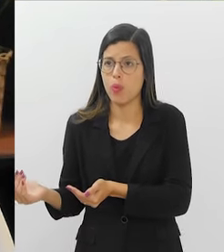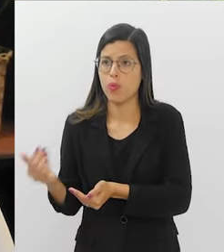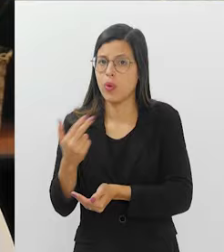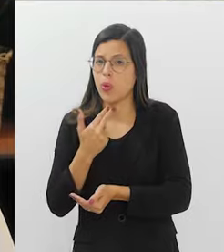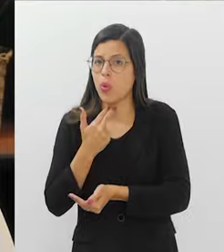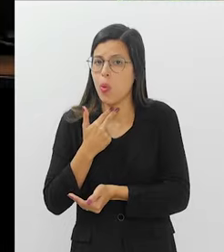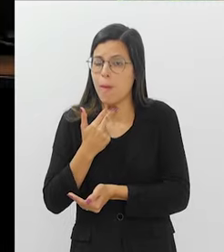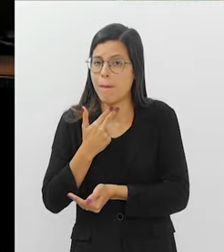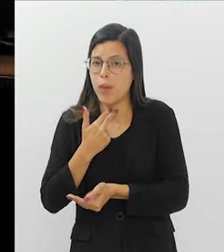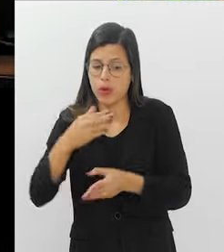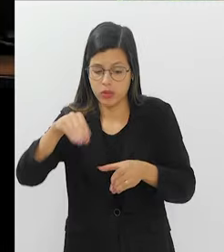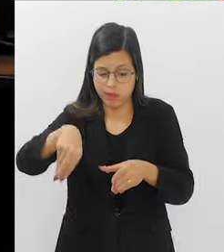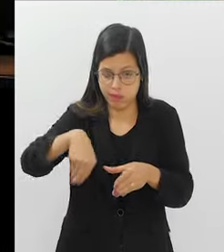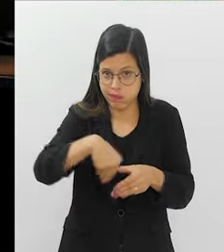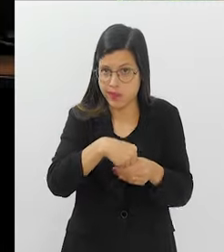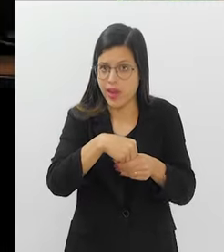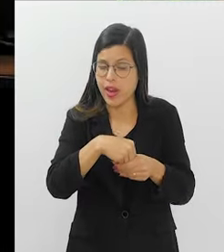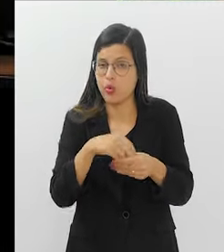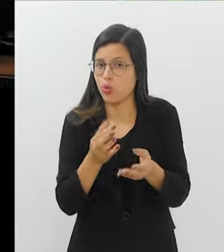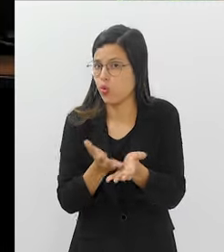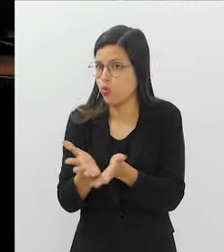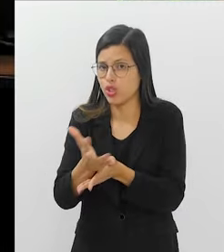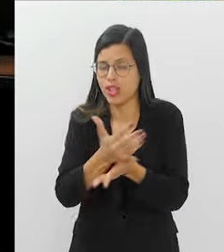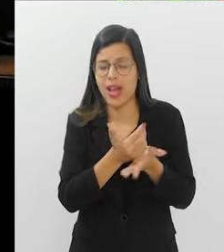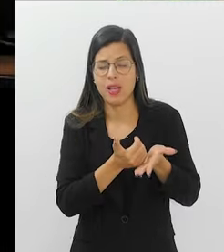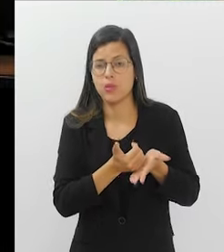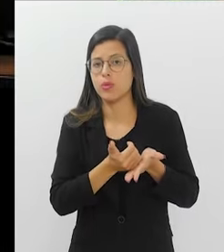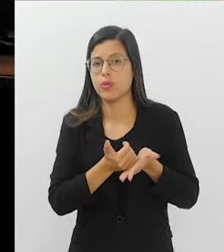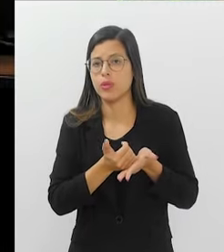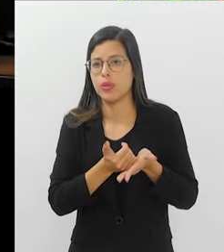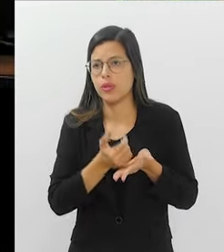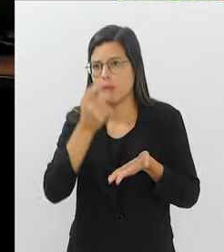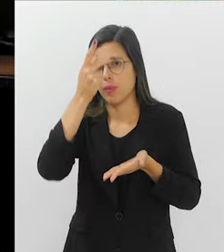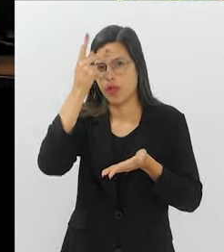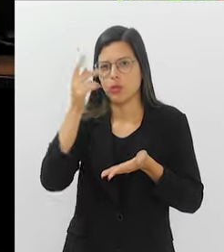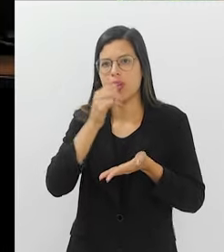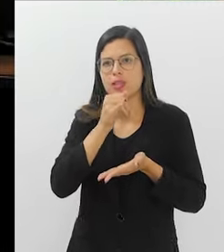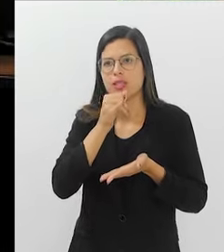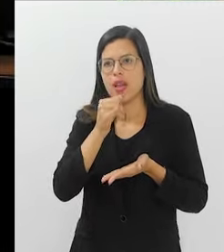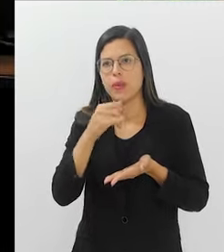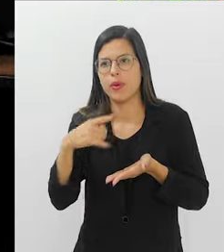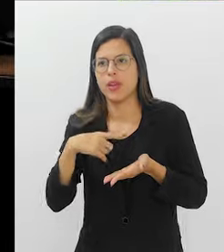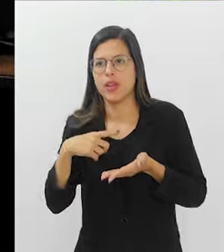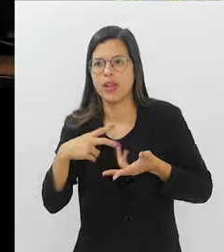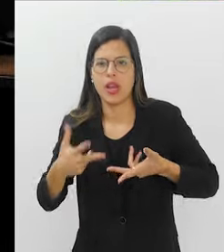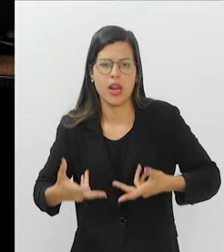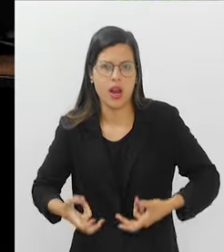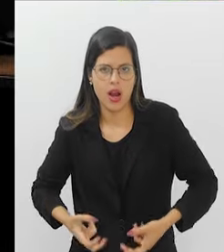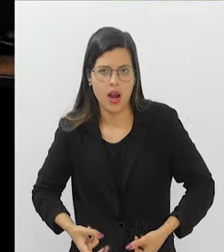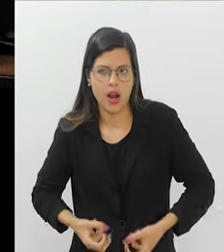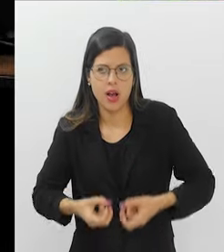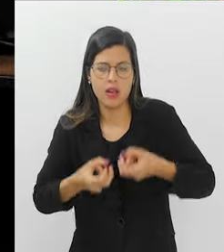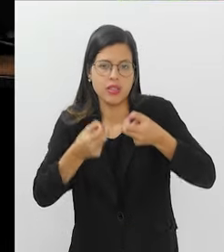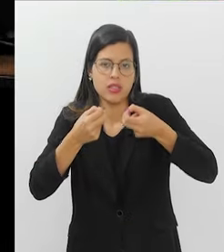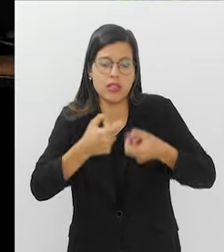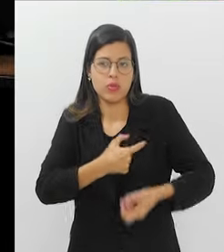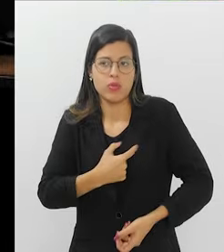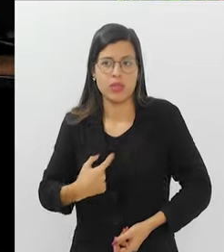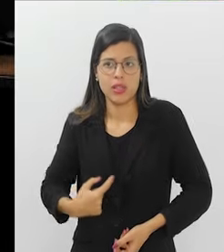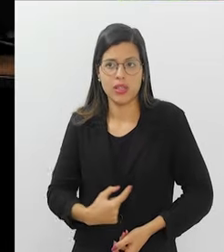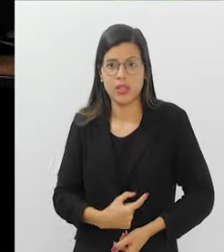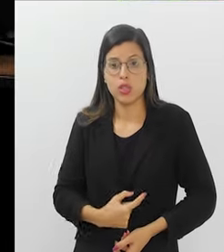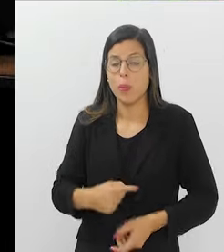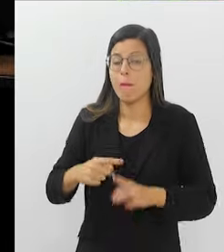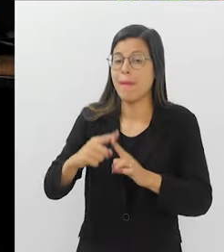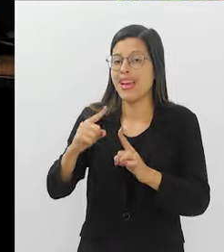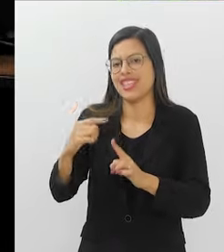deve ser colocado na mesma caixa, por exemplo, das pessoas que têm um câncer coloretal, câncer